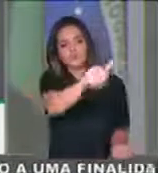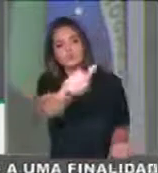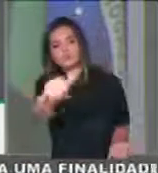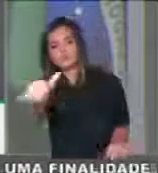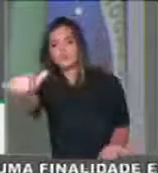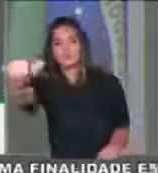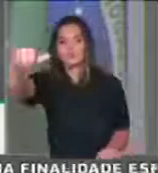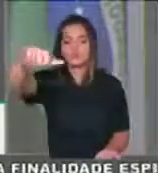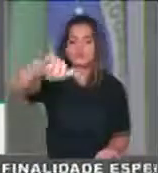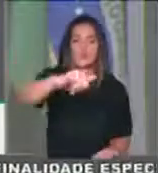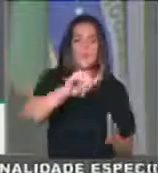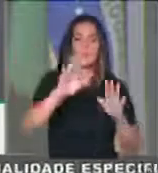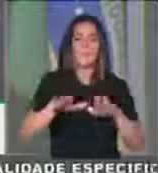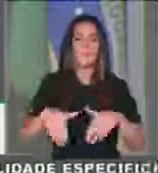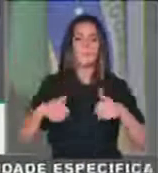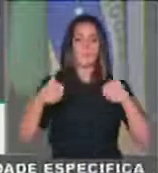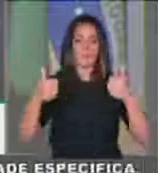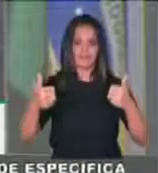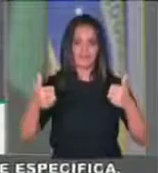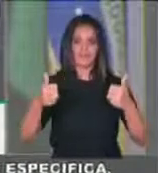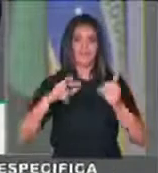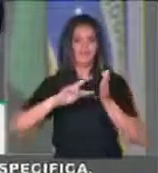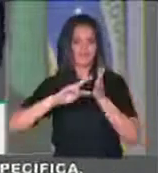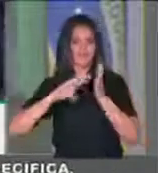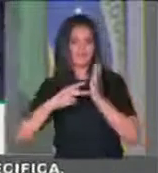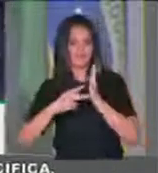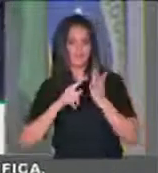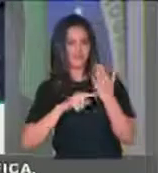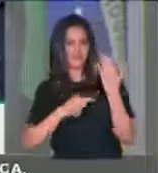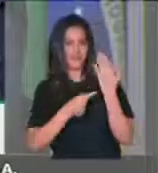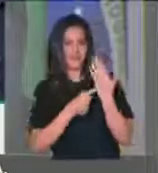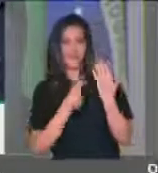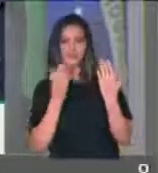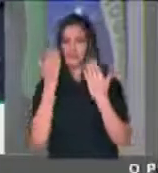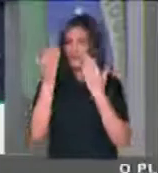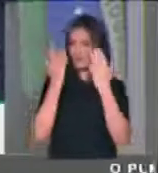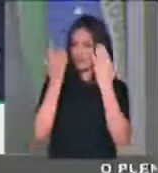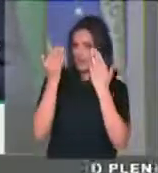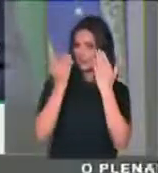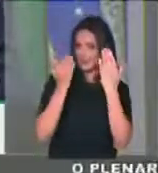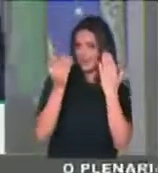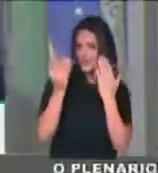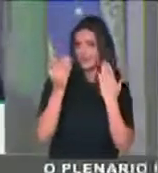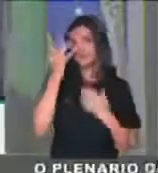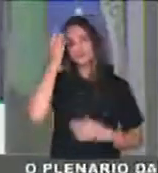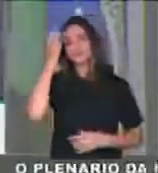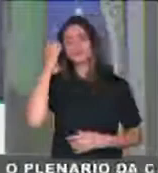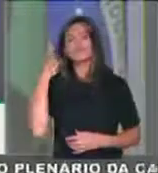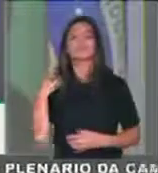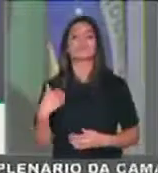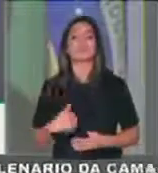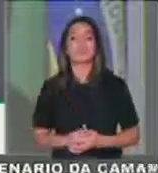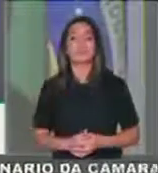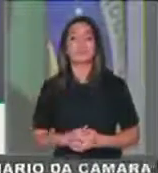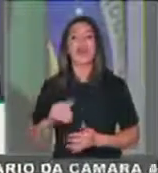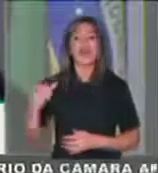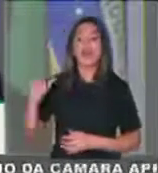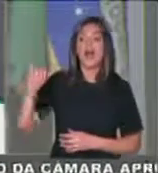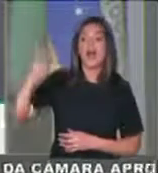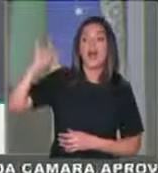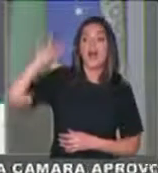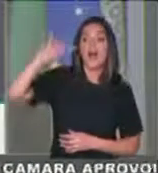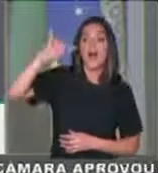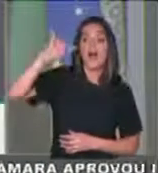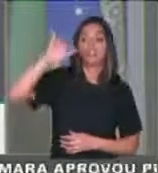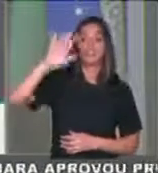cruzeiro. E a boa notícia é que, nesta comparação, nesta analogia, o avião já